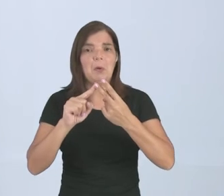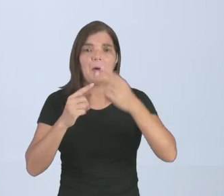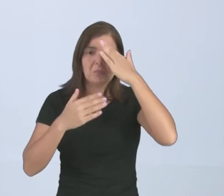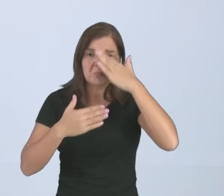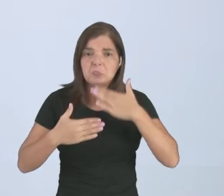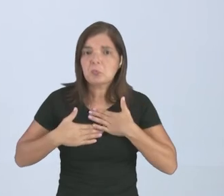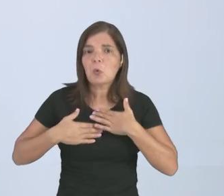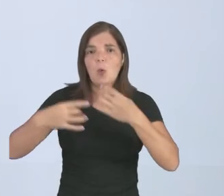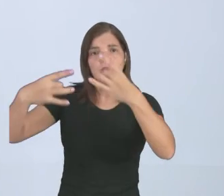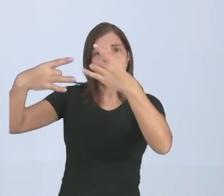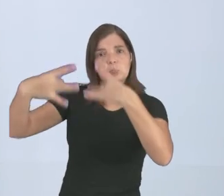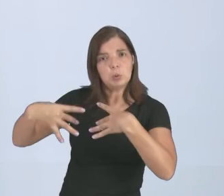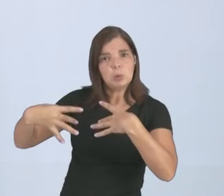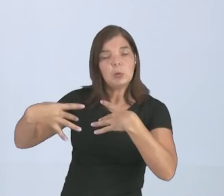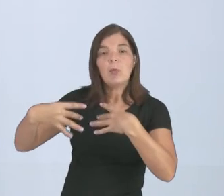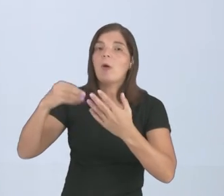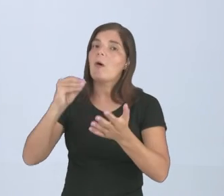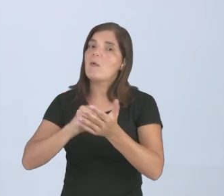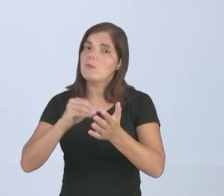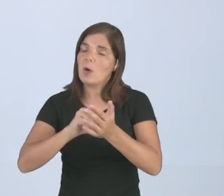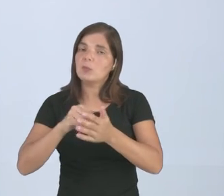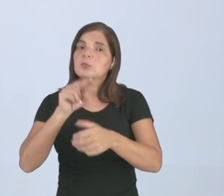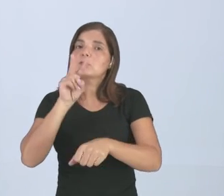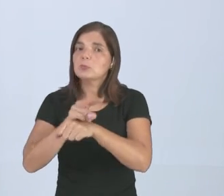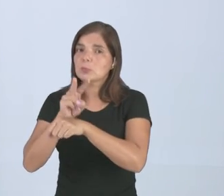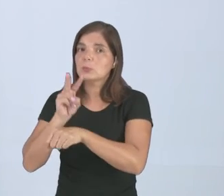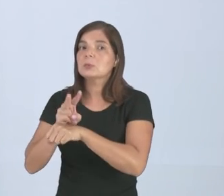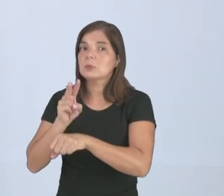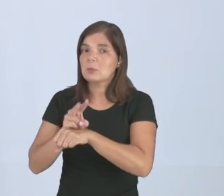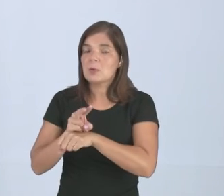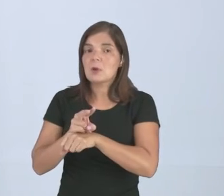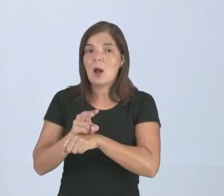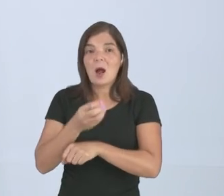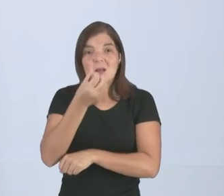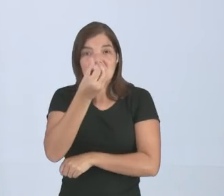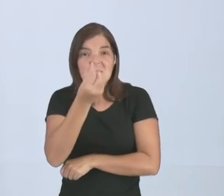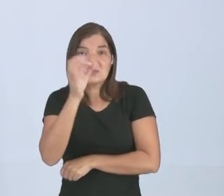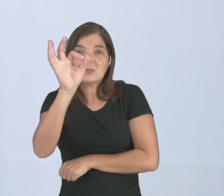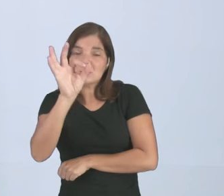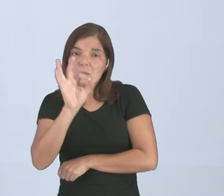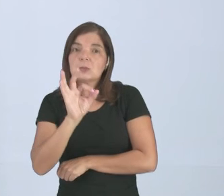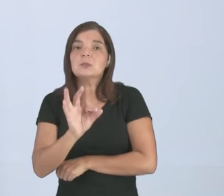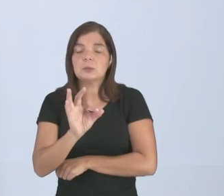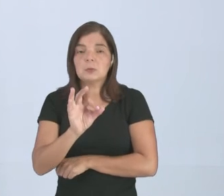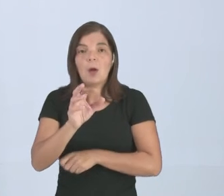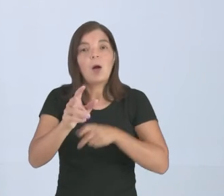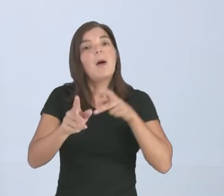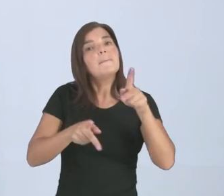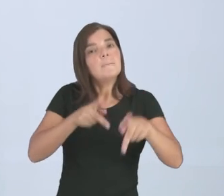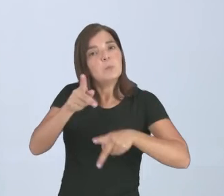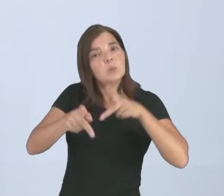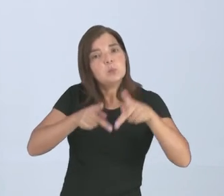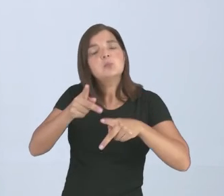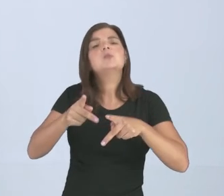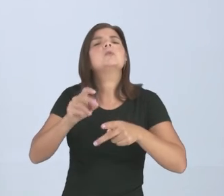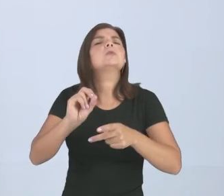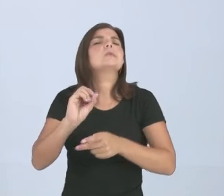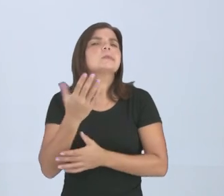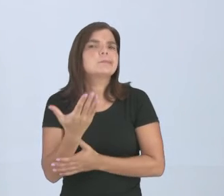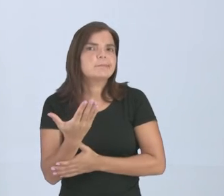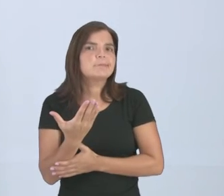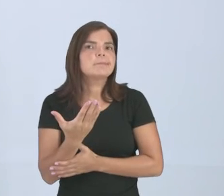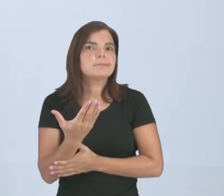abandono, ou a negligência, e aí 6% dessa população vai o quê?